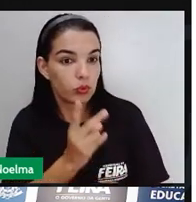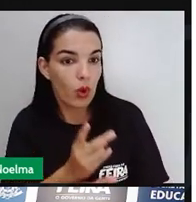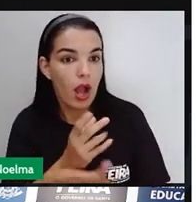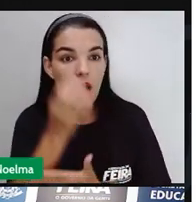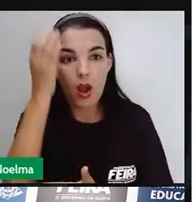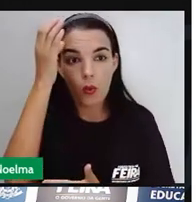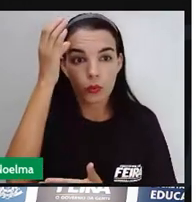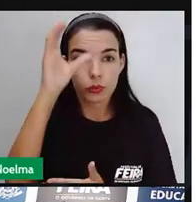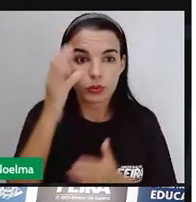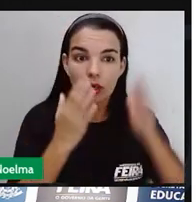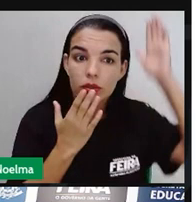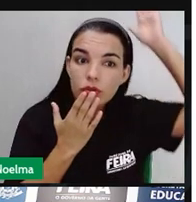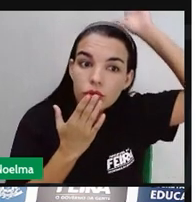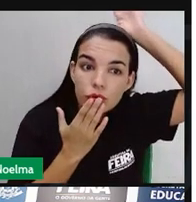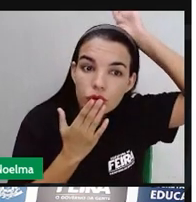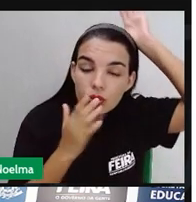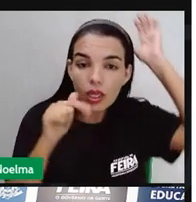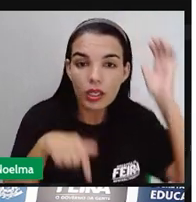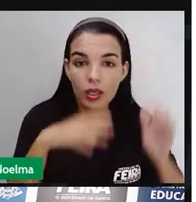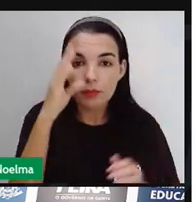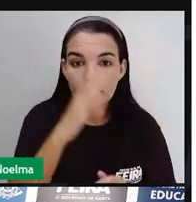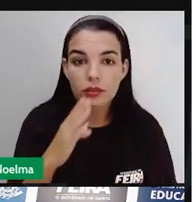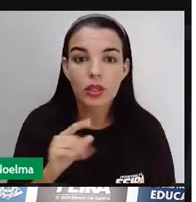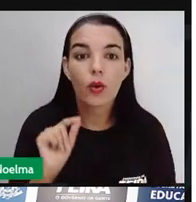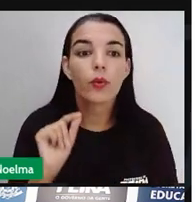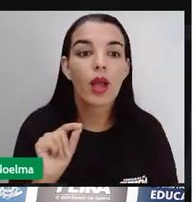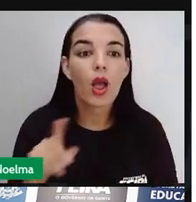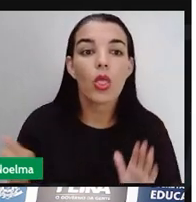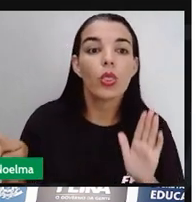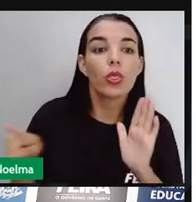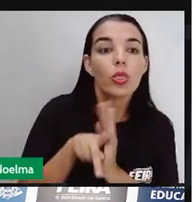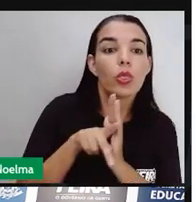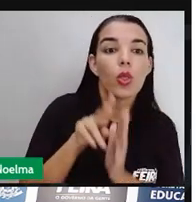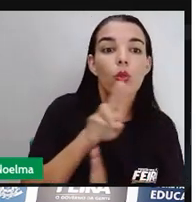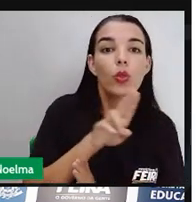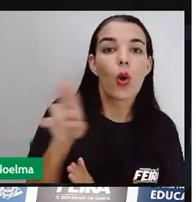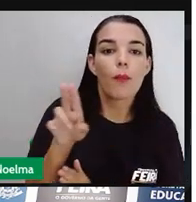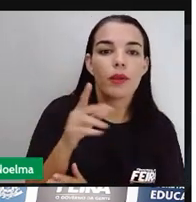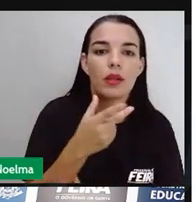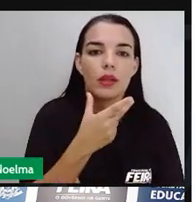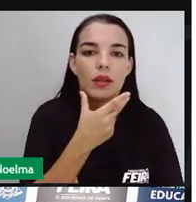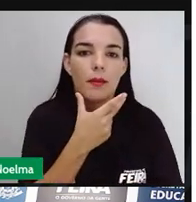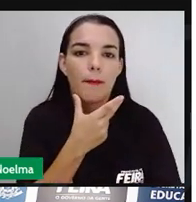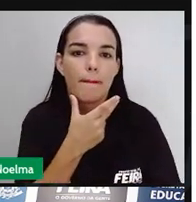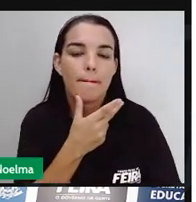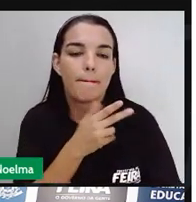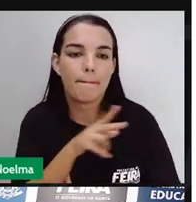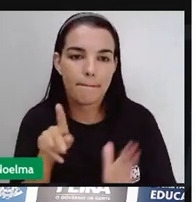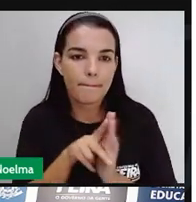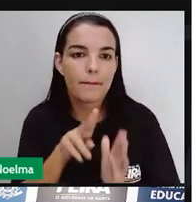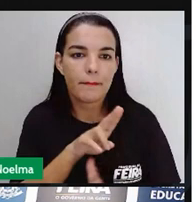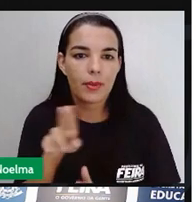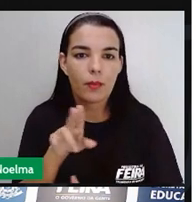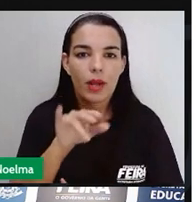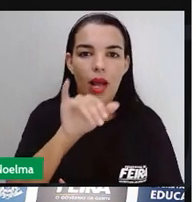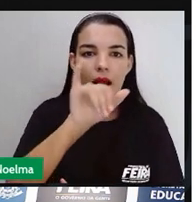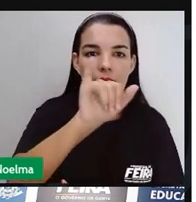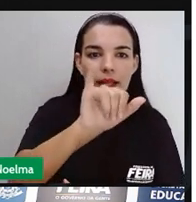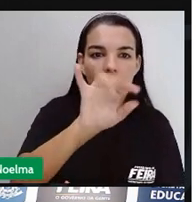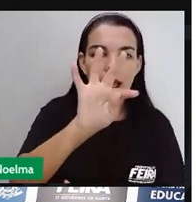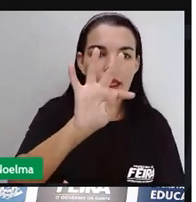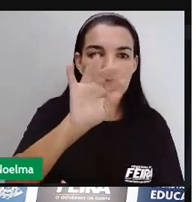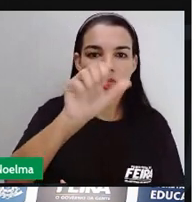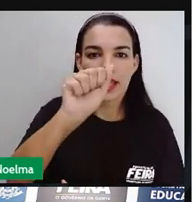pode se comprovar através de nomes próprios, como é o caso de Itapoã, Piratininga. O próprio nome